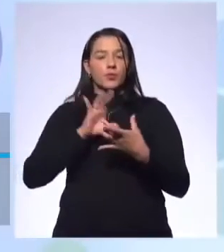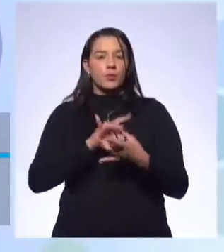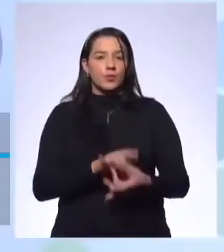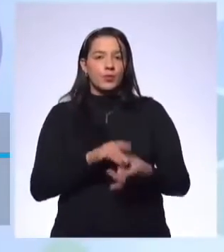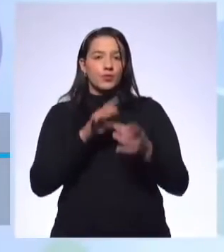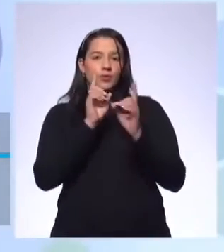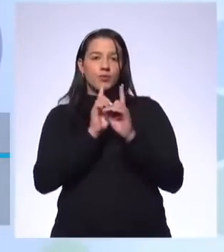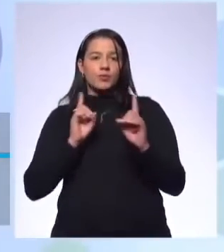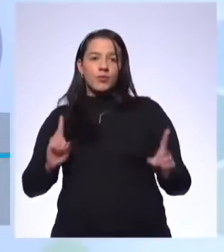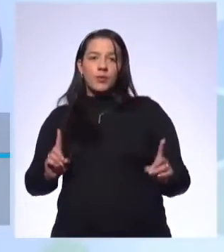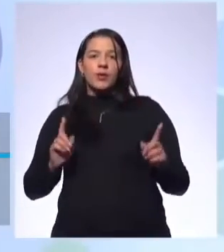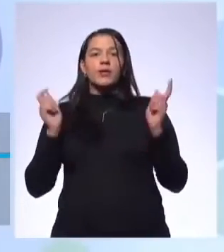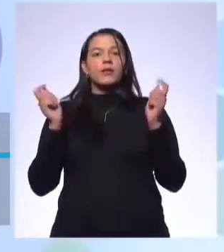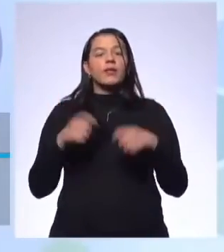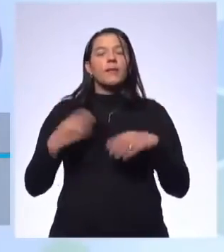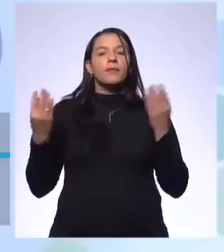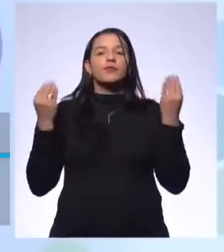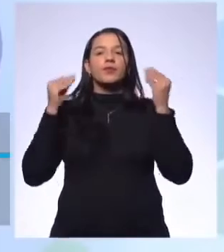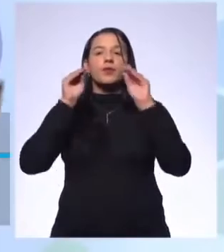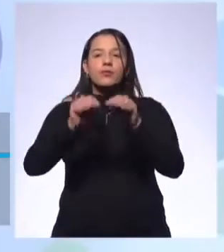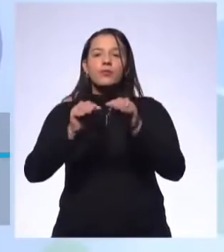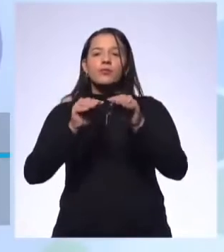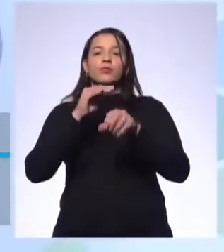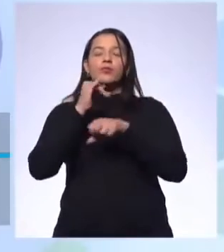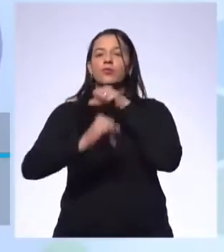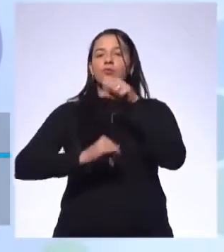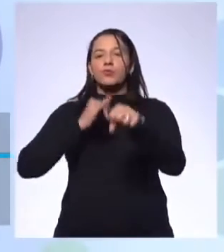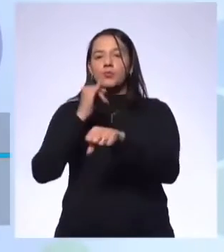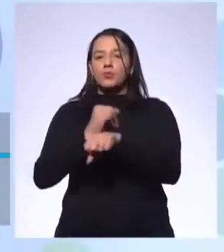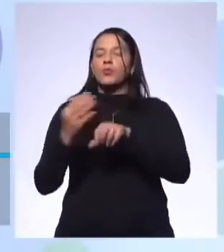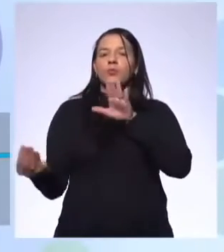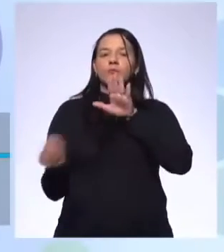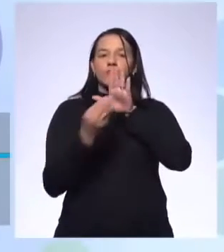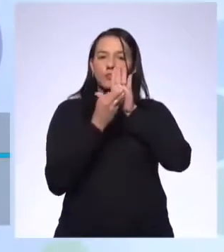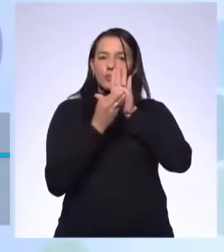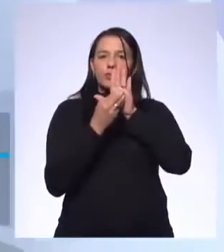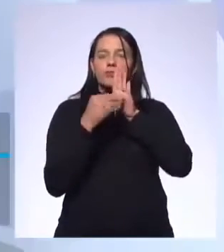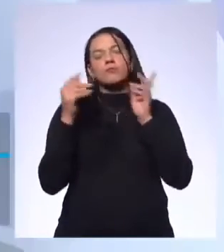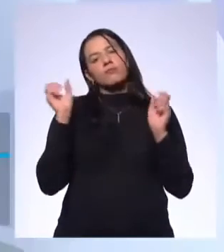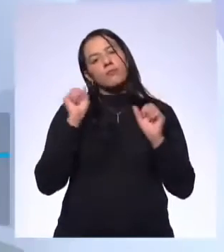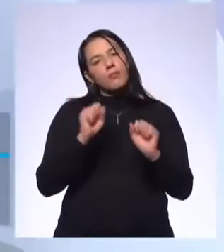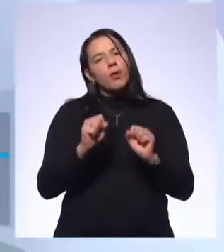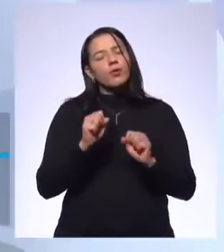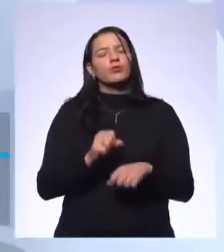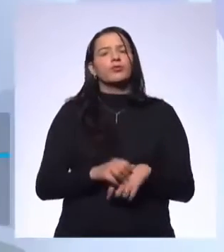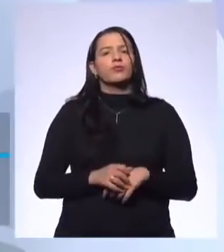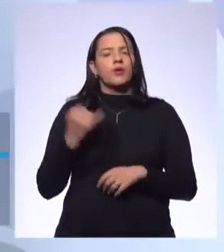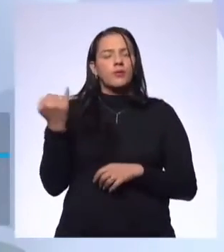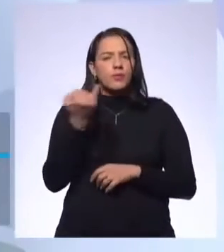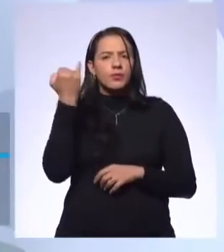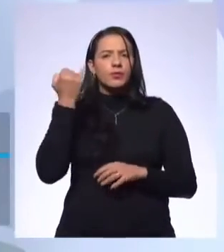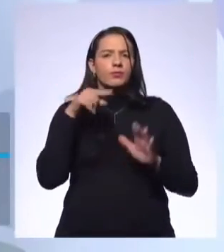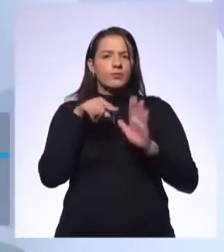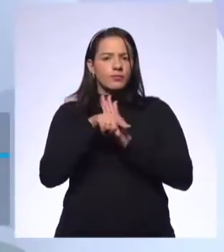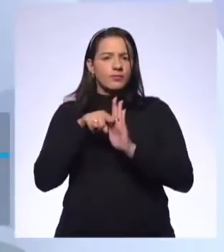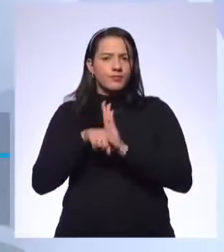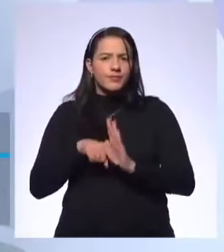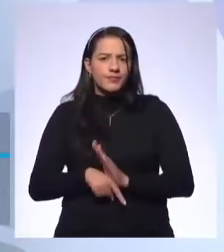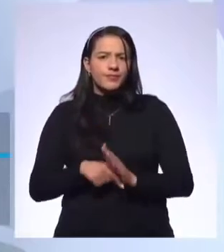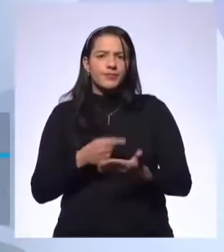vocês ficam pensando, eu posso jogar no Google as informações para colocar no artigo? Pode. Deve. Deve fazer isso.